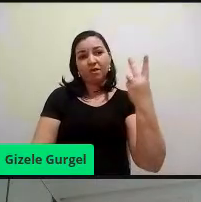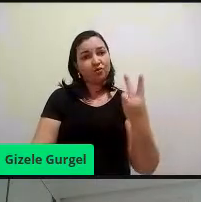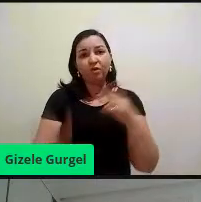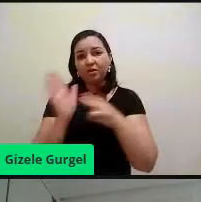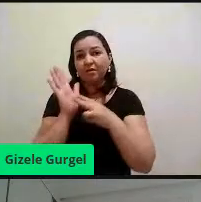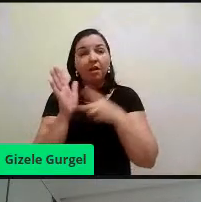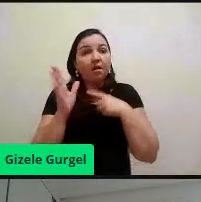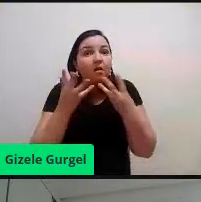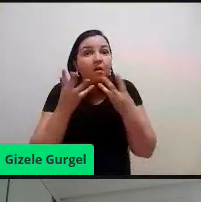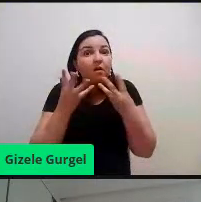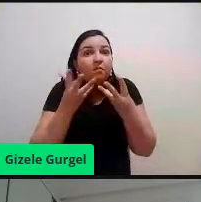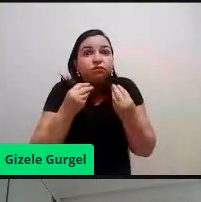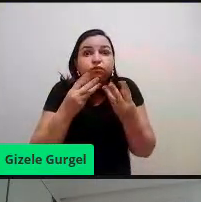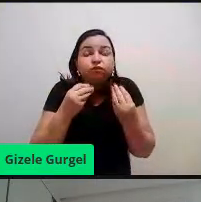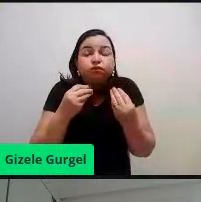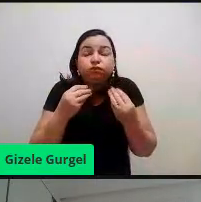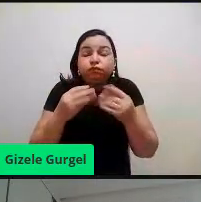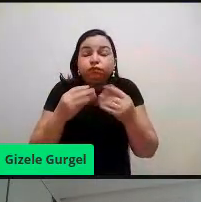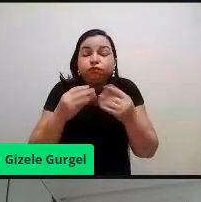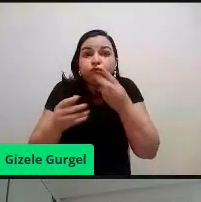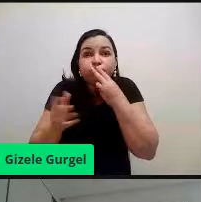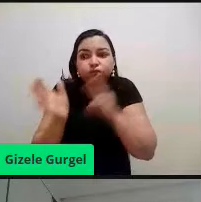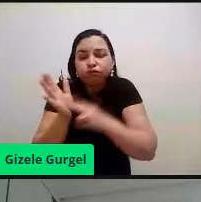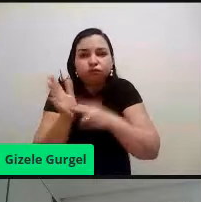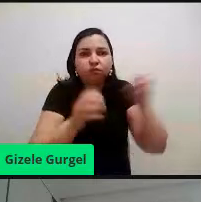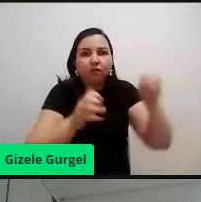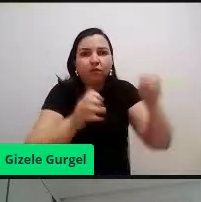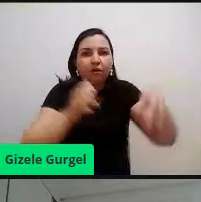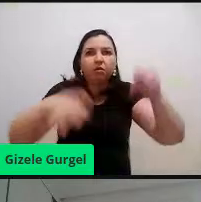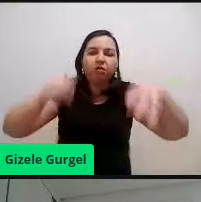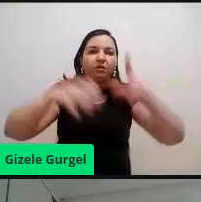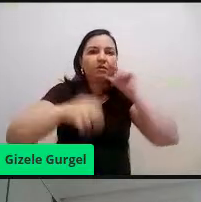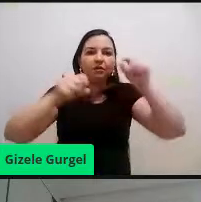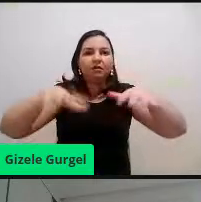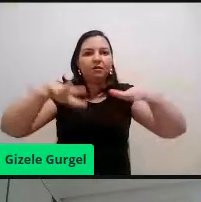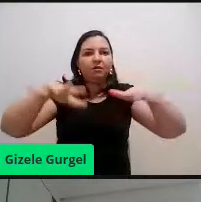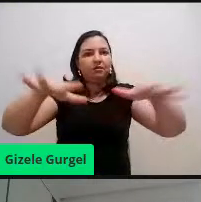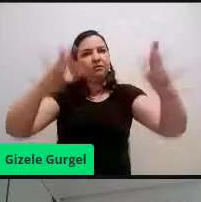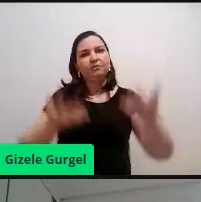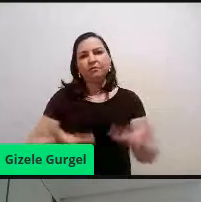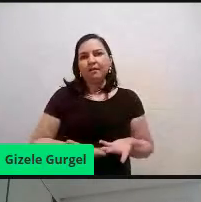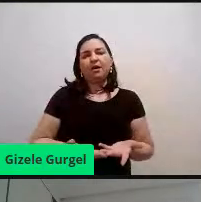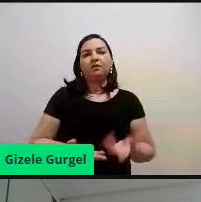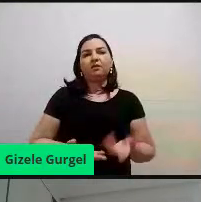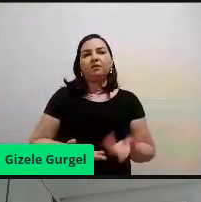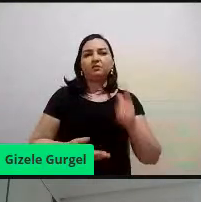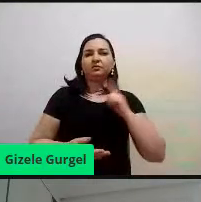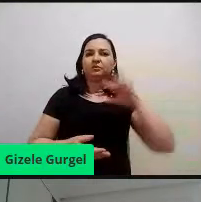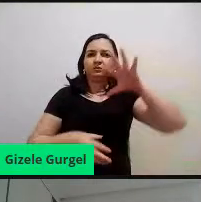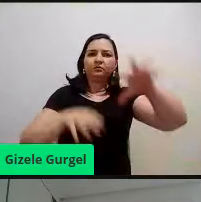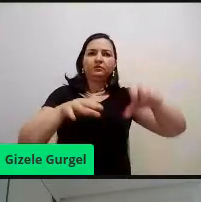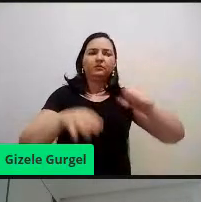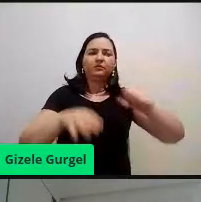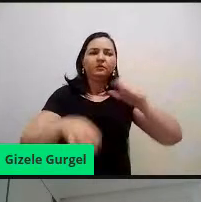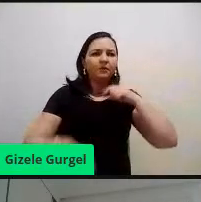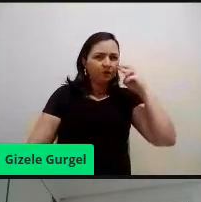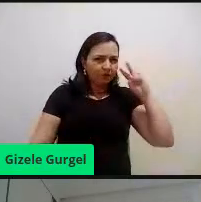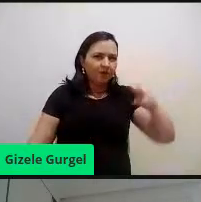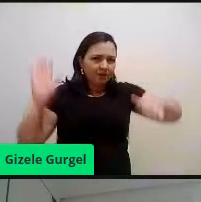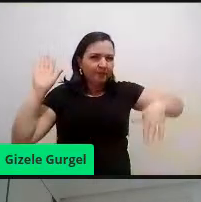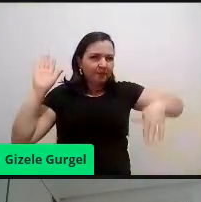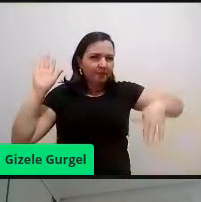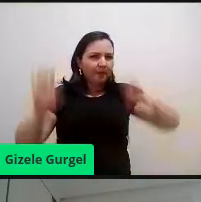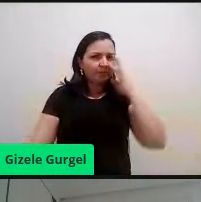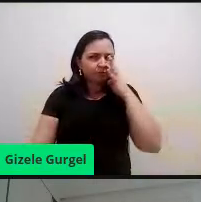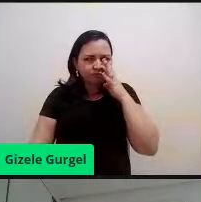muitas mesmo, né, se alguém for, é, fazer uma coleta dessa, ou quando for na praia, curtir a praia, observem,